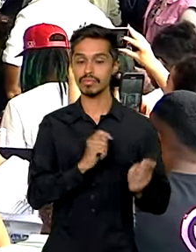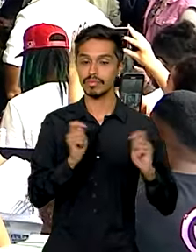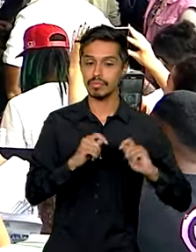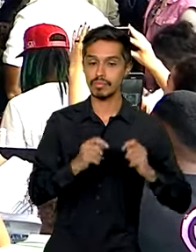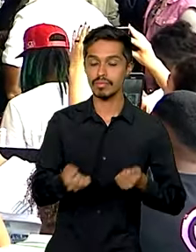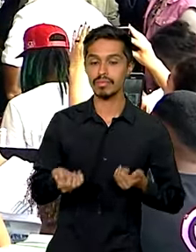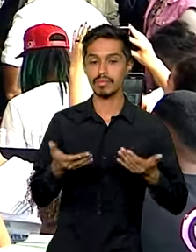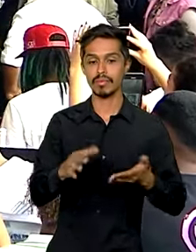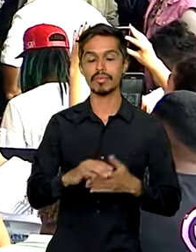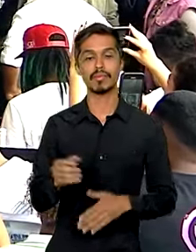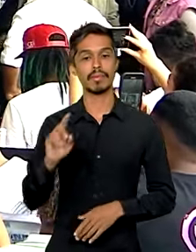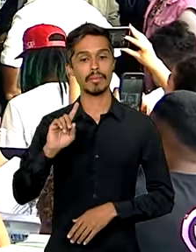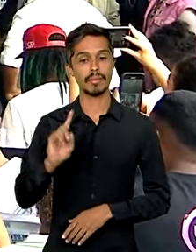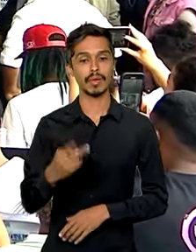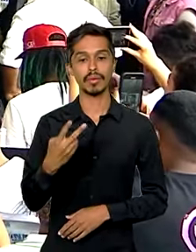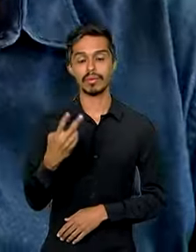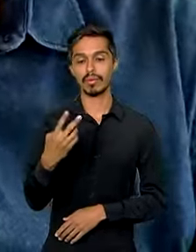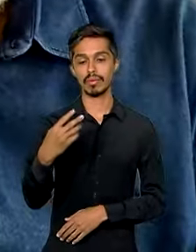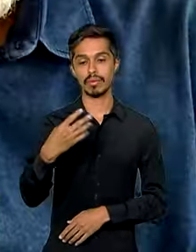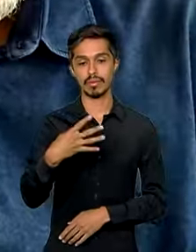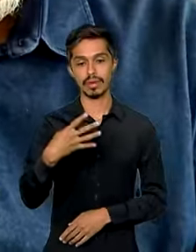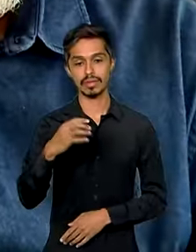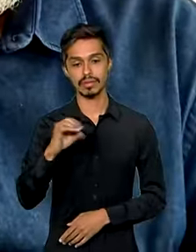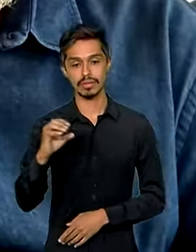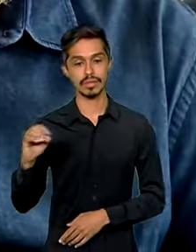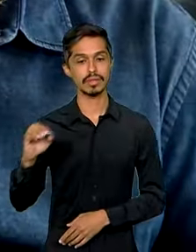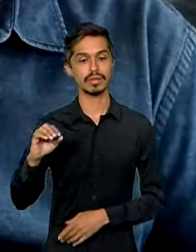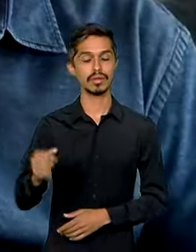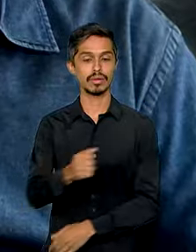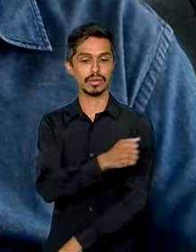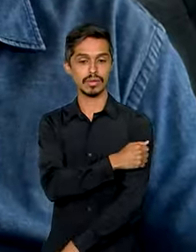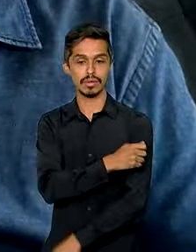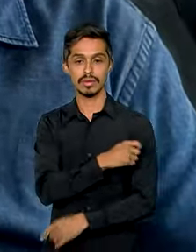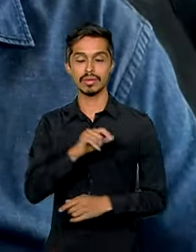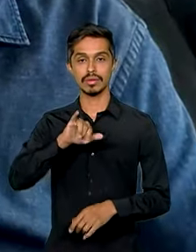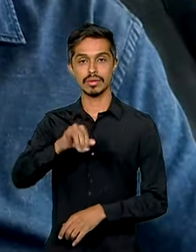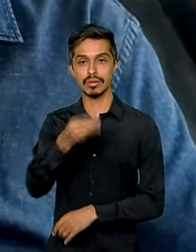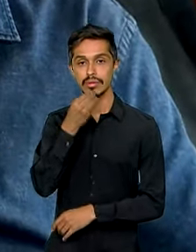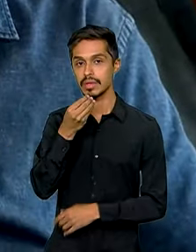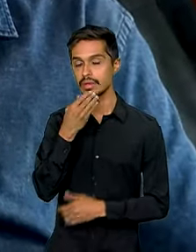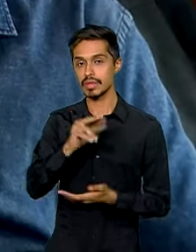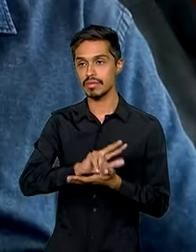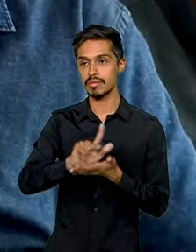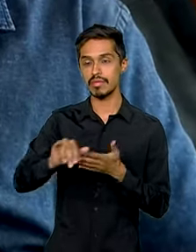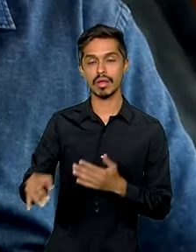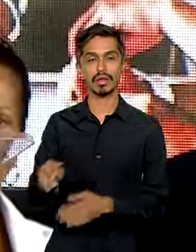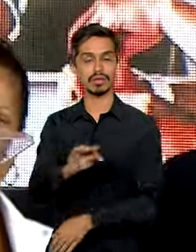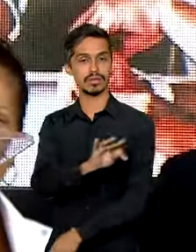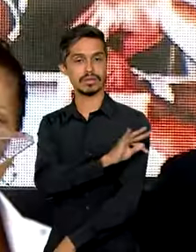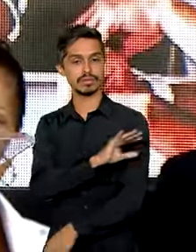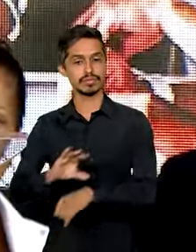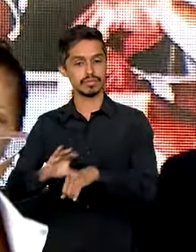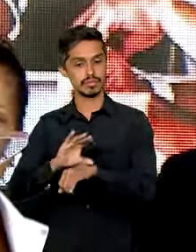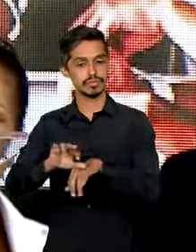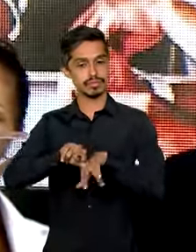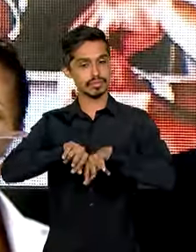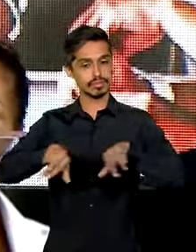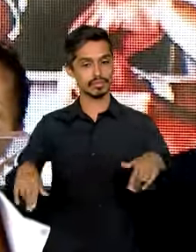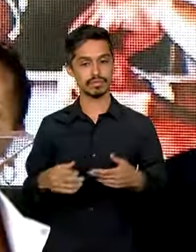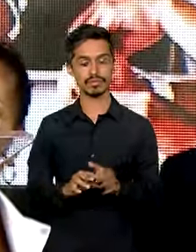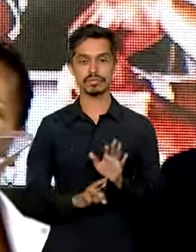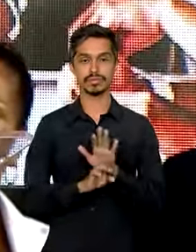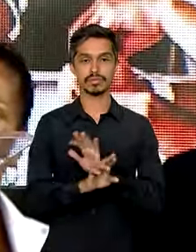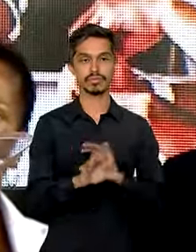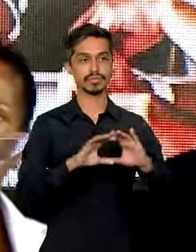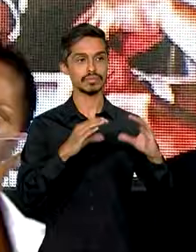1.400 alunos, que terão a chance de fazer diversos cursos técnicos. Representante